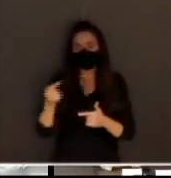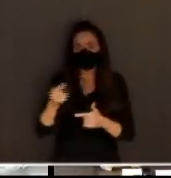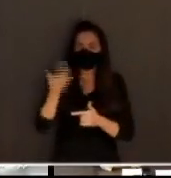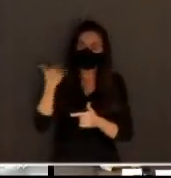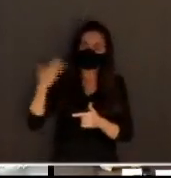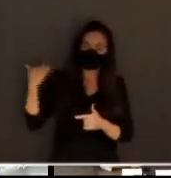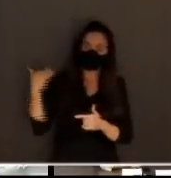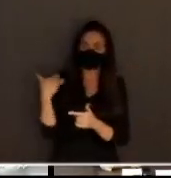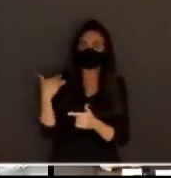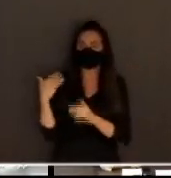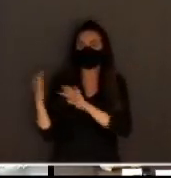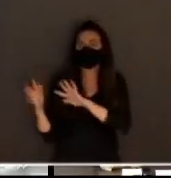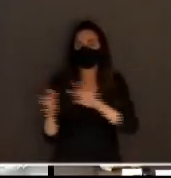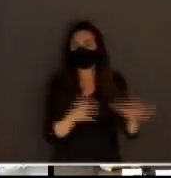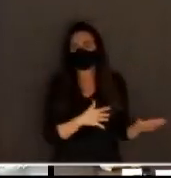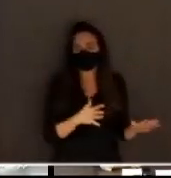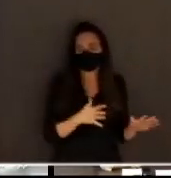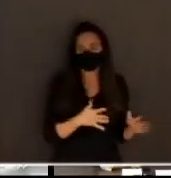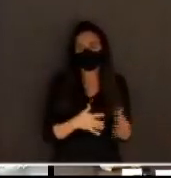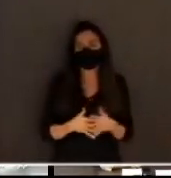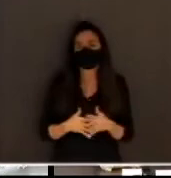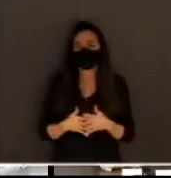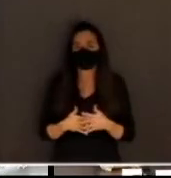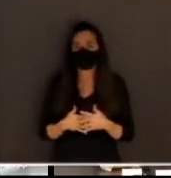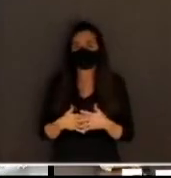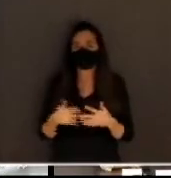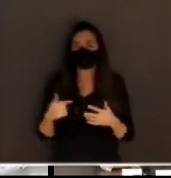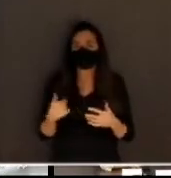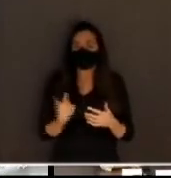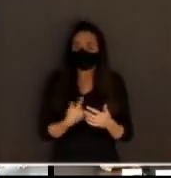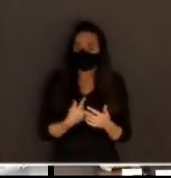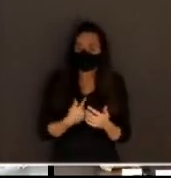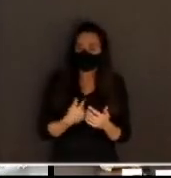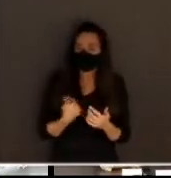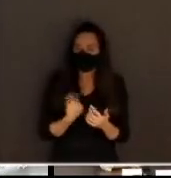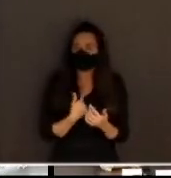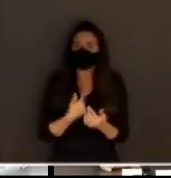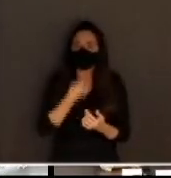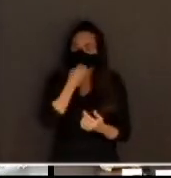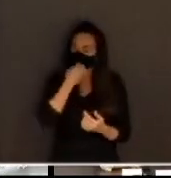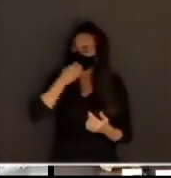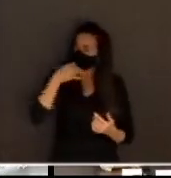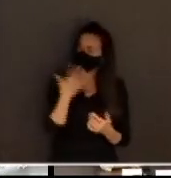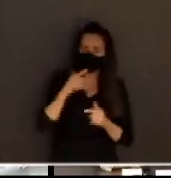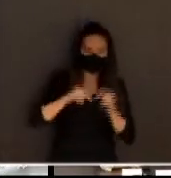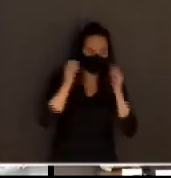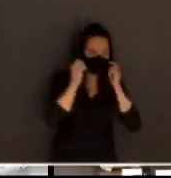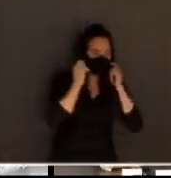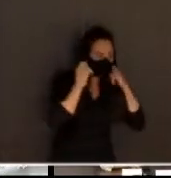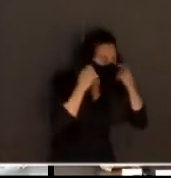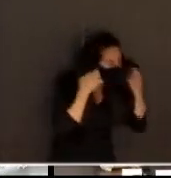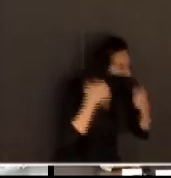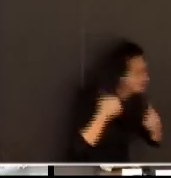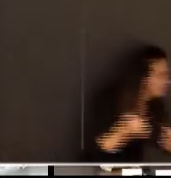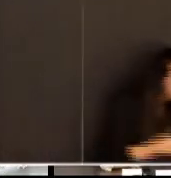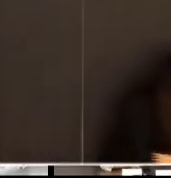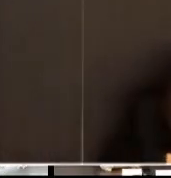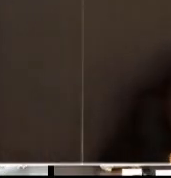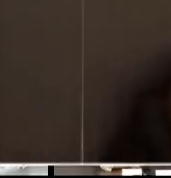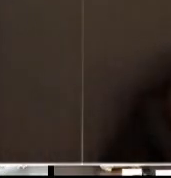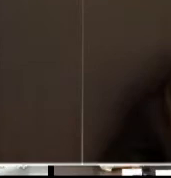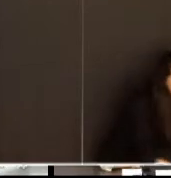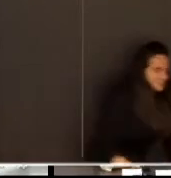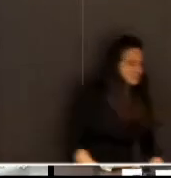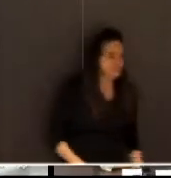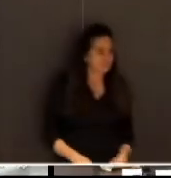Mas, é isso que vale, no fim das contas. No das contas, a gente está bem para fazer o nosso trabalho e para a gente dar seguimento a essa